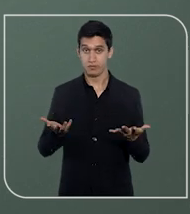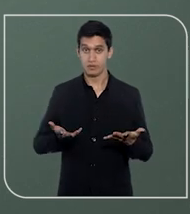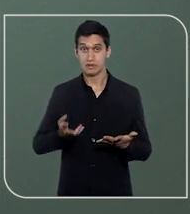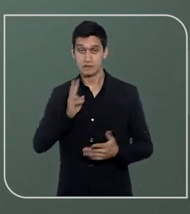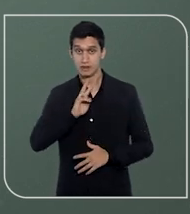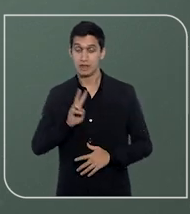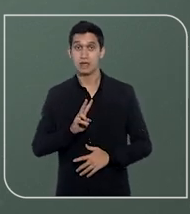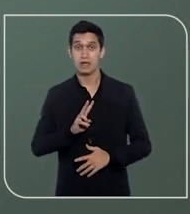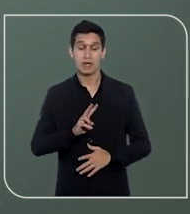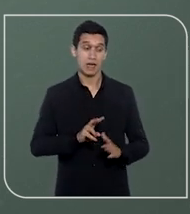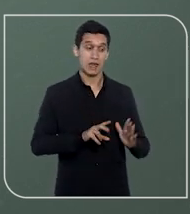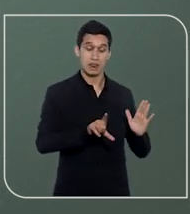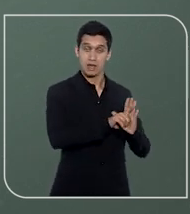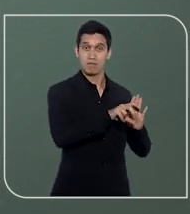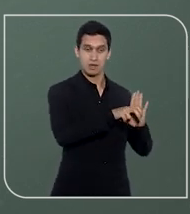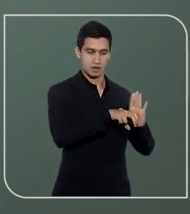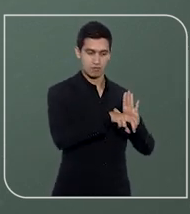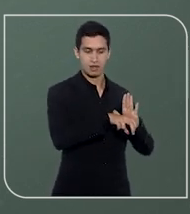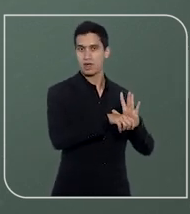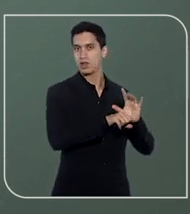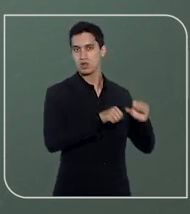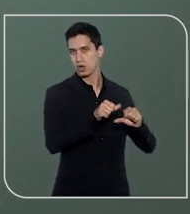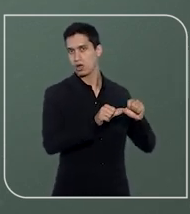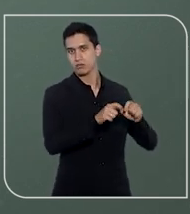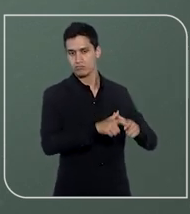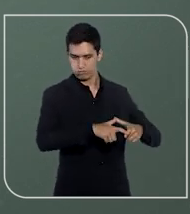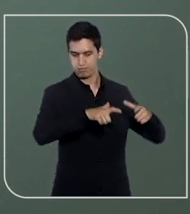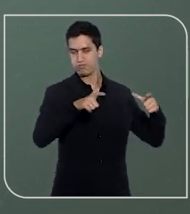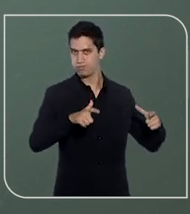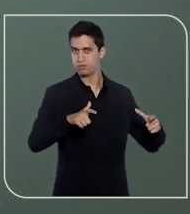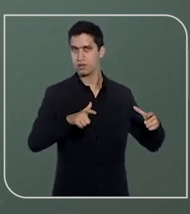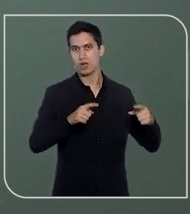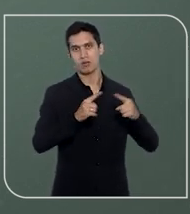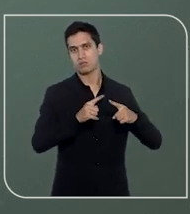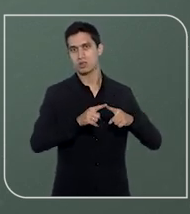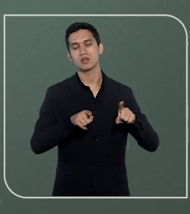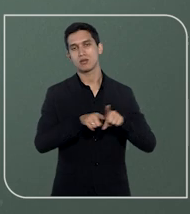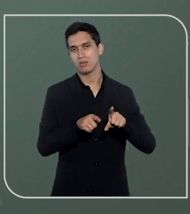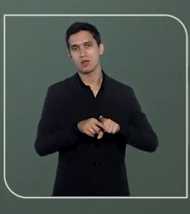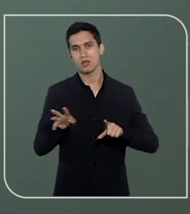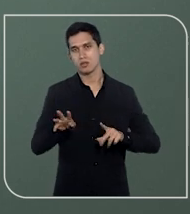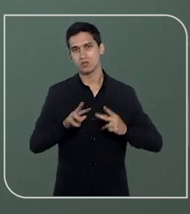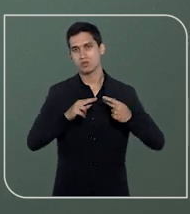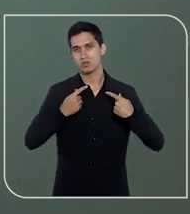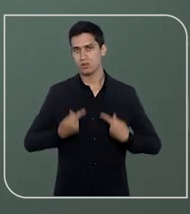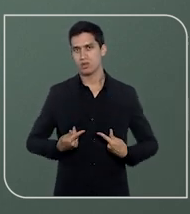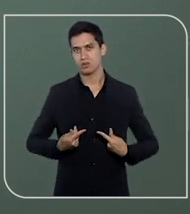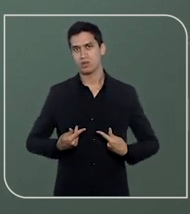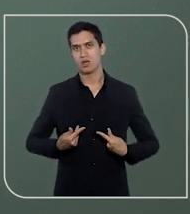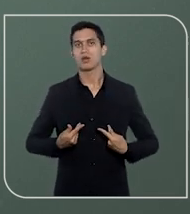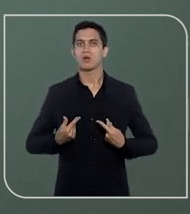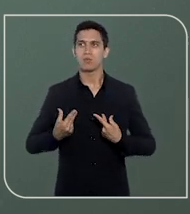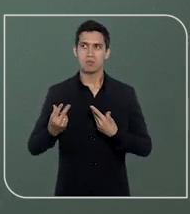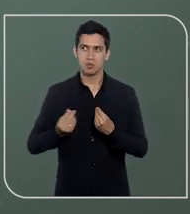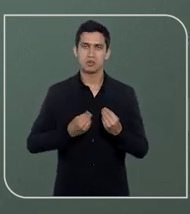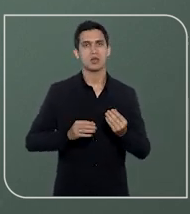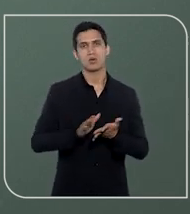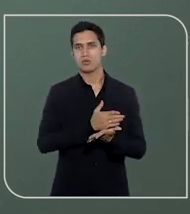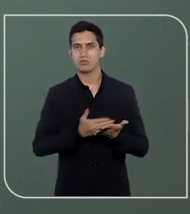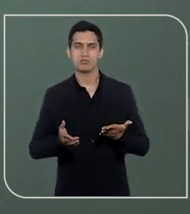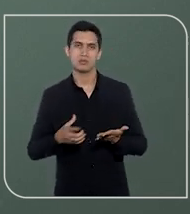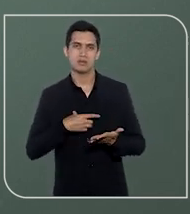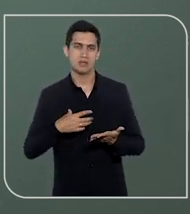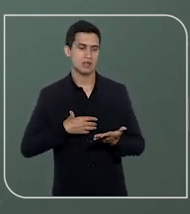a amplitude da Lei Maria da Penha também para essa categoria de seres humanos que costumam ser